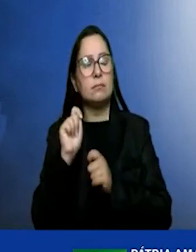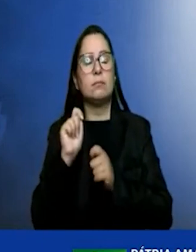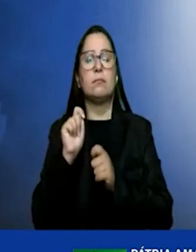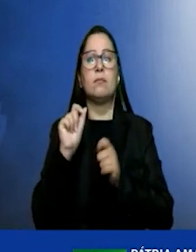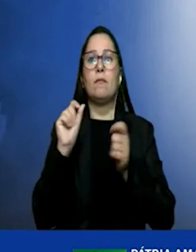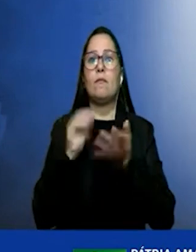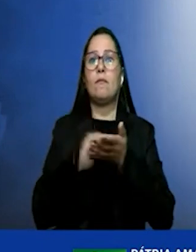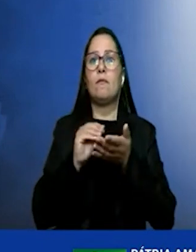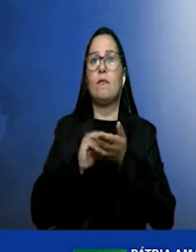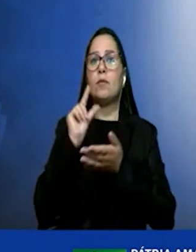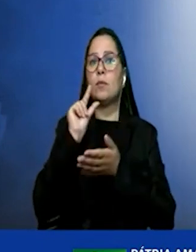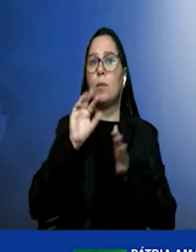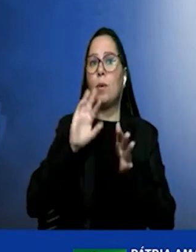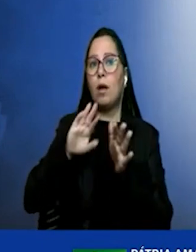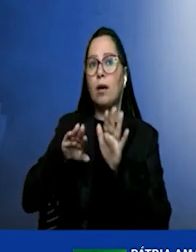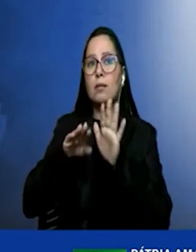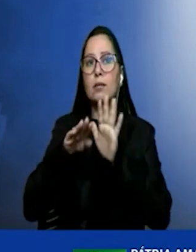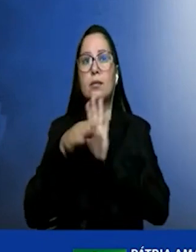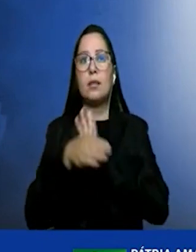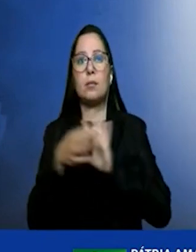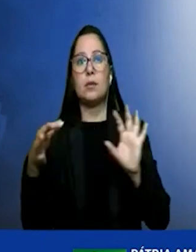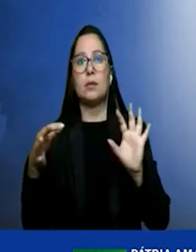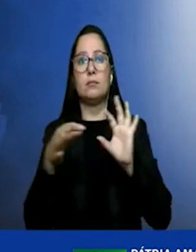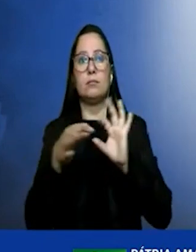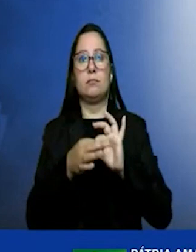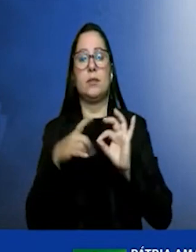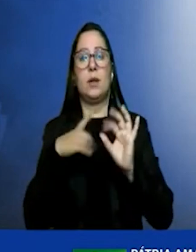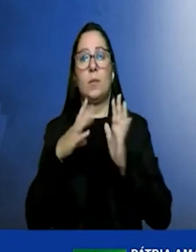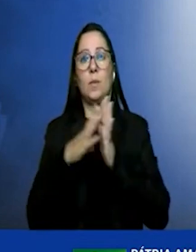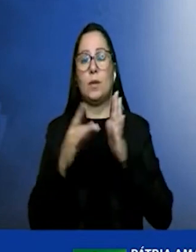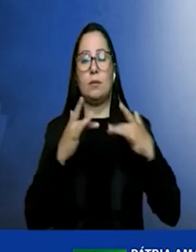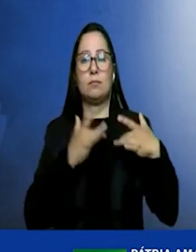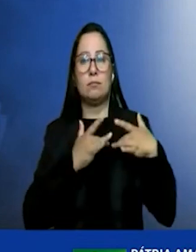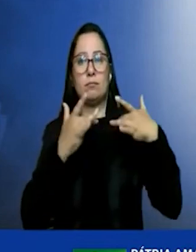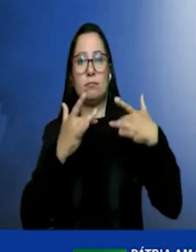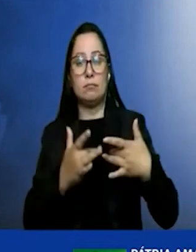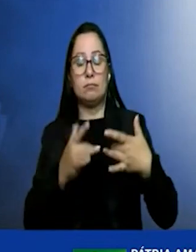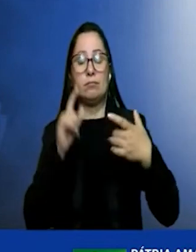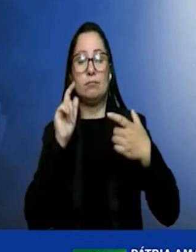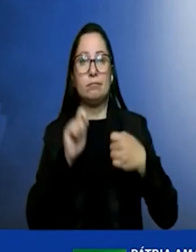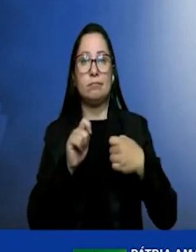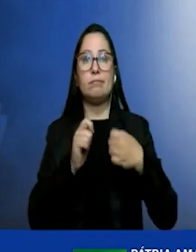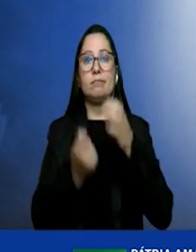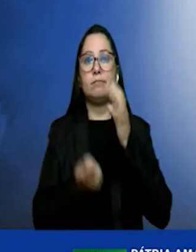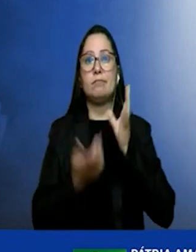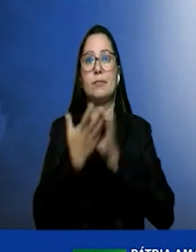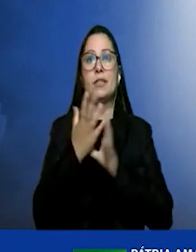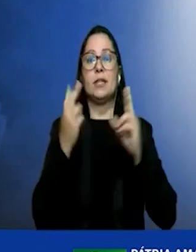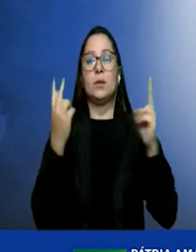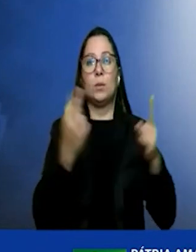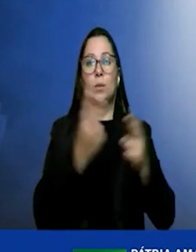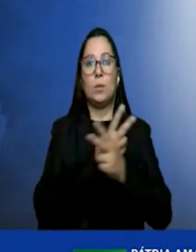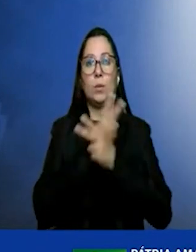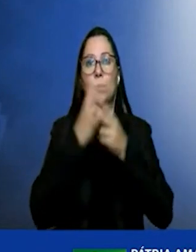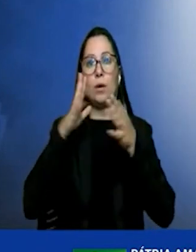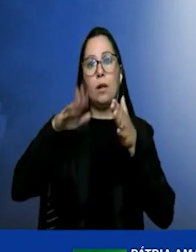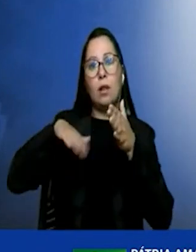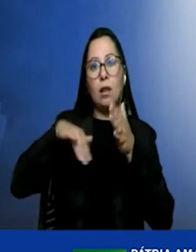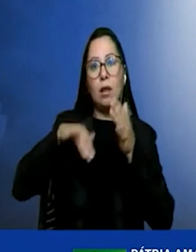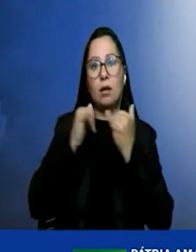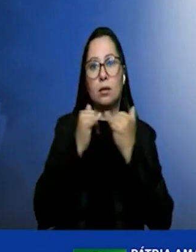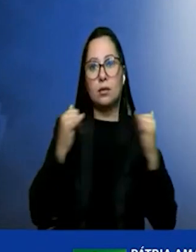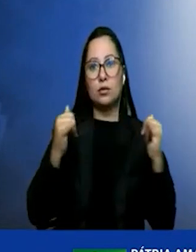o porto do Pecém para um hub dedicado à geração eólica offshore. E o estudo da McKinsey